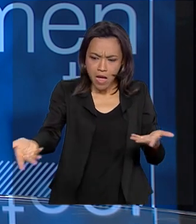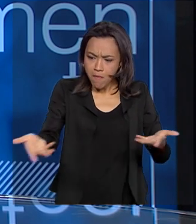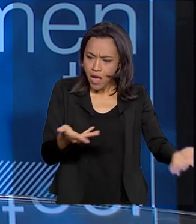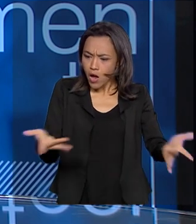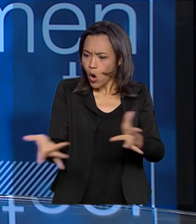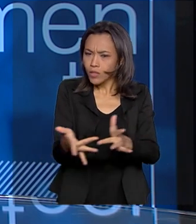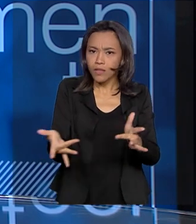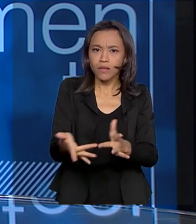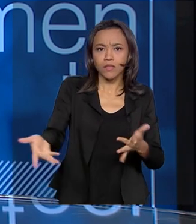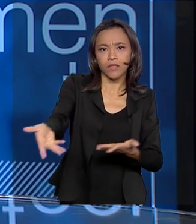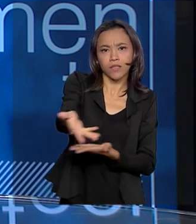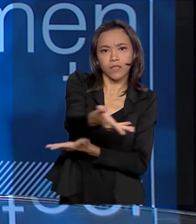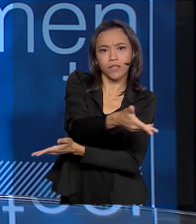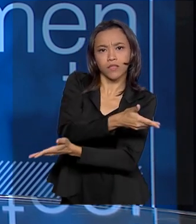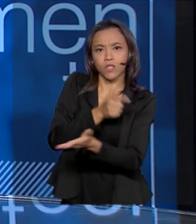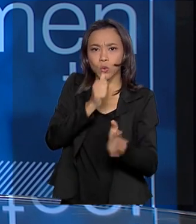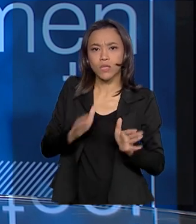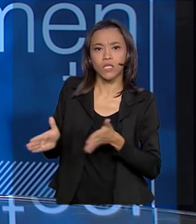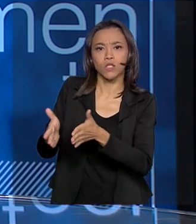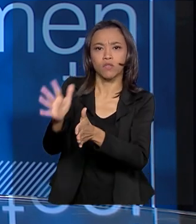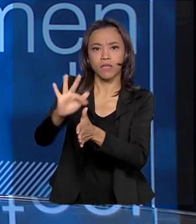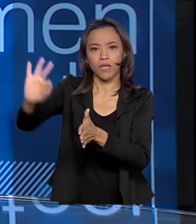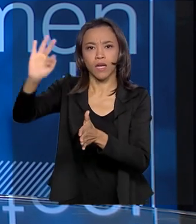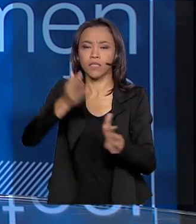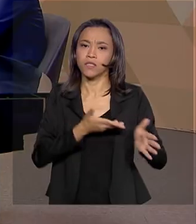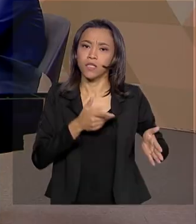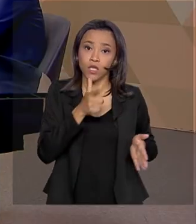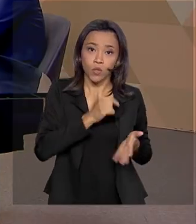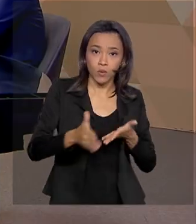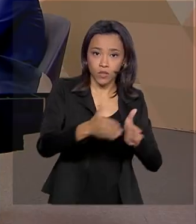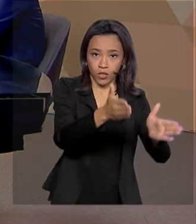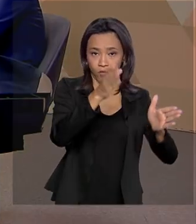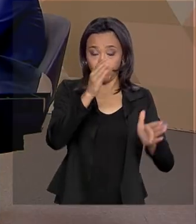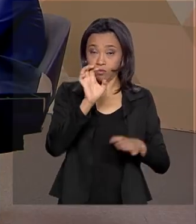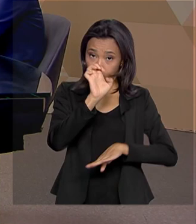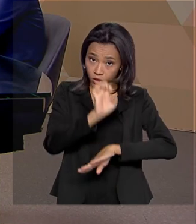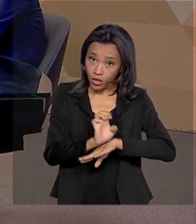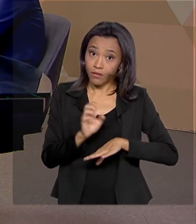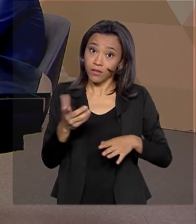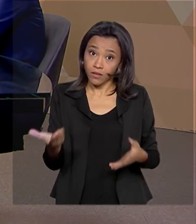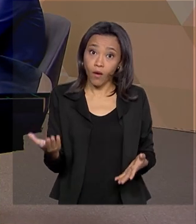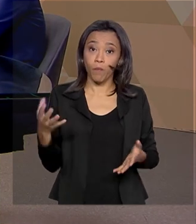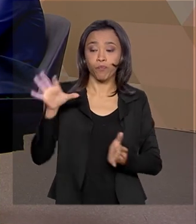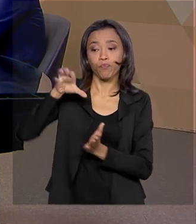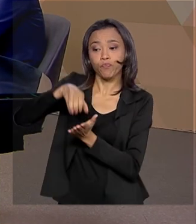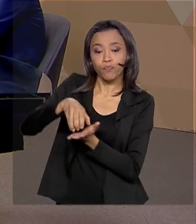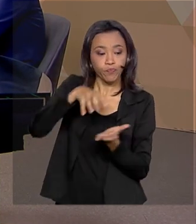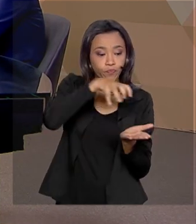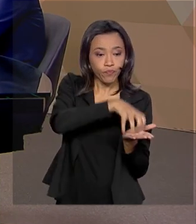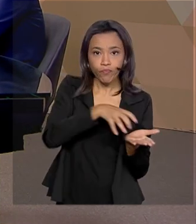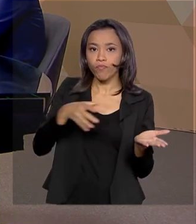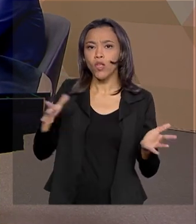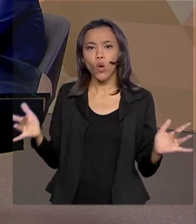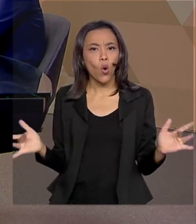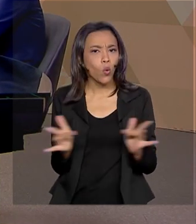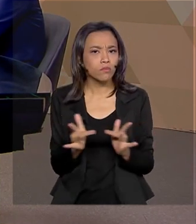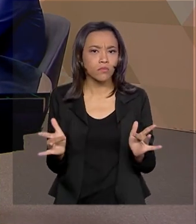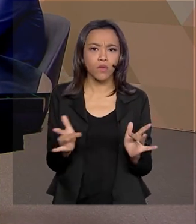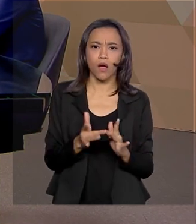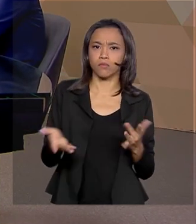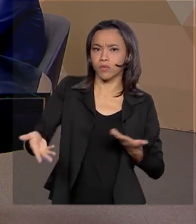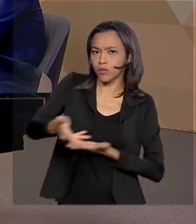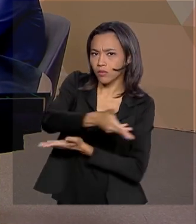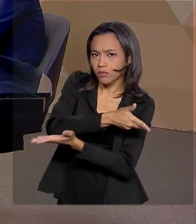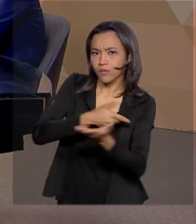interação entre os rios federais e os rios estaduais. Então, os órgãos gestores precisam estar em constante comunicação e fazendo um